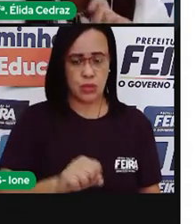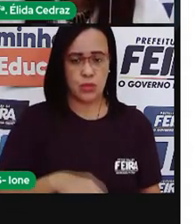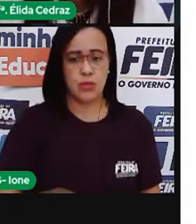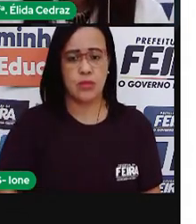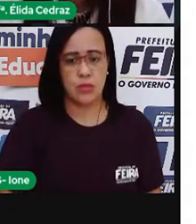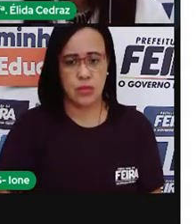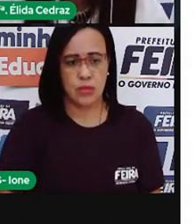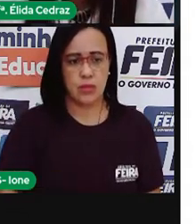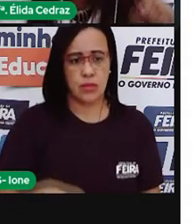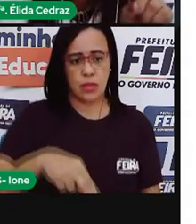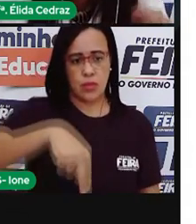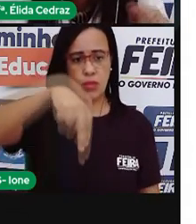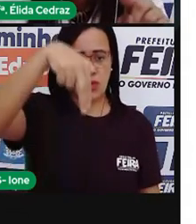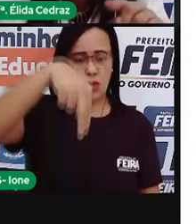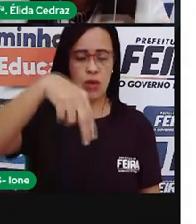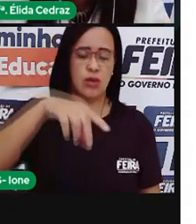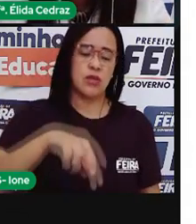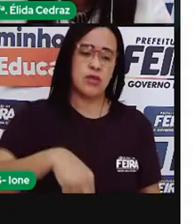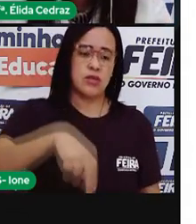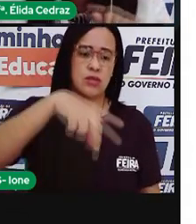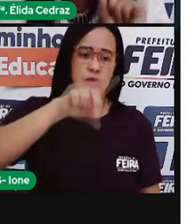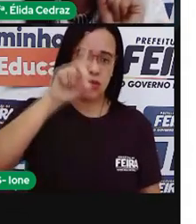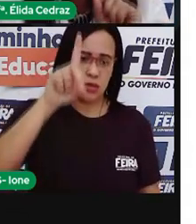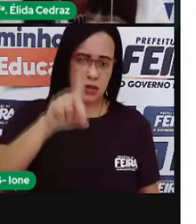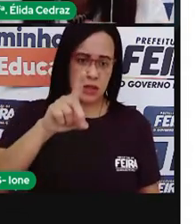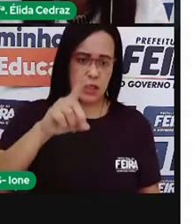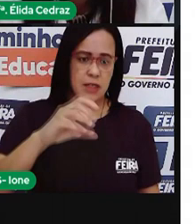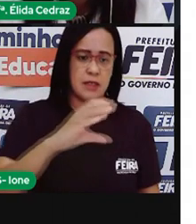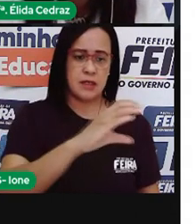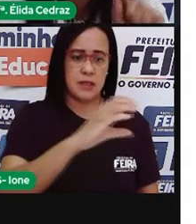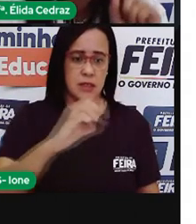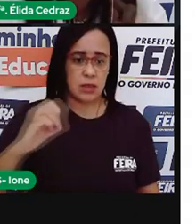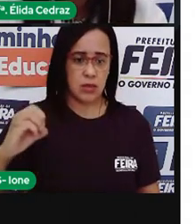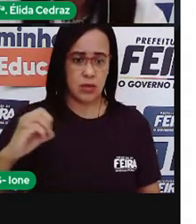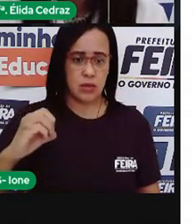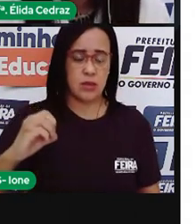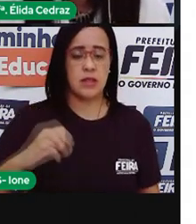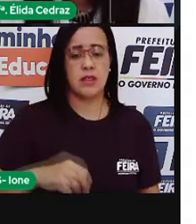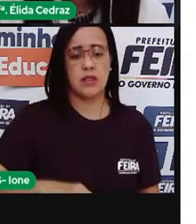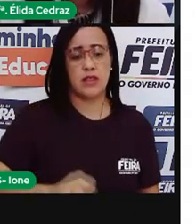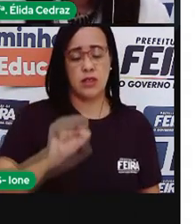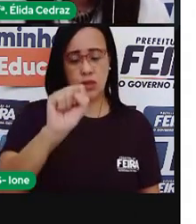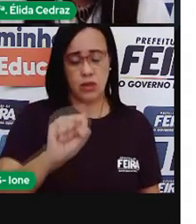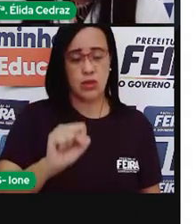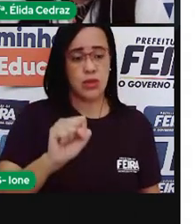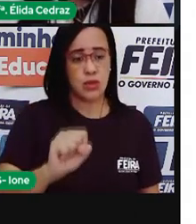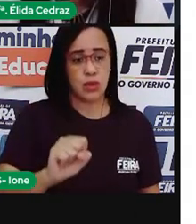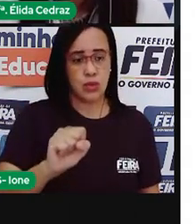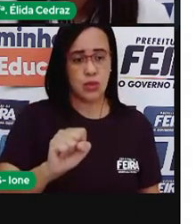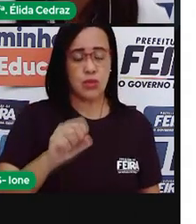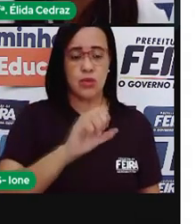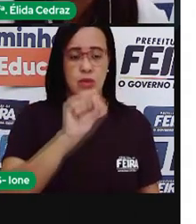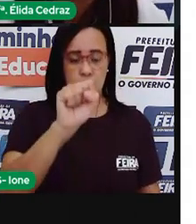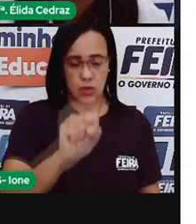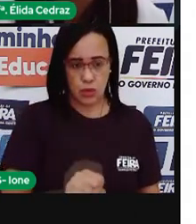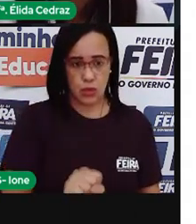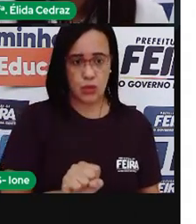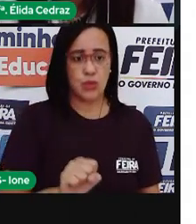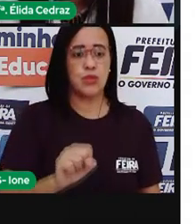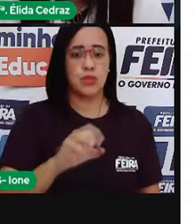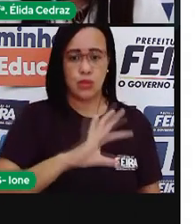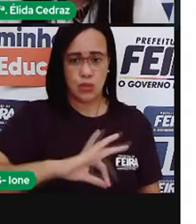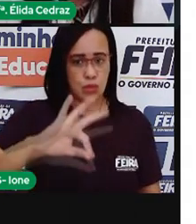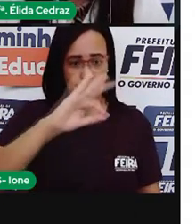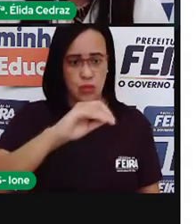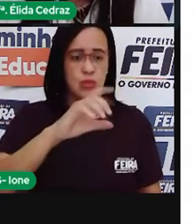Nordeste, Centro-Oeste, Sudeste e Sul. A Pró colocou um localizador